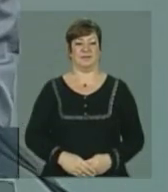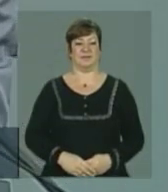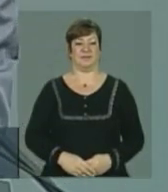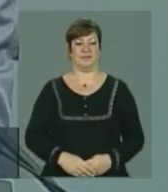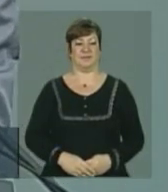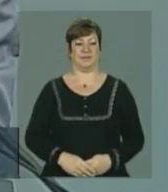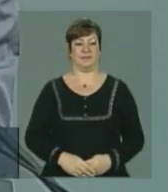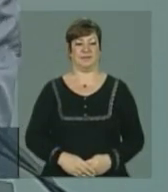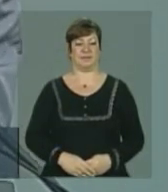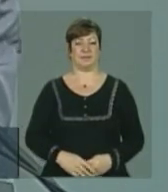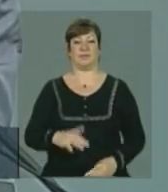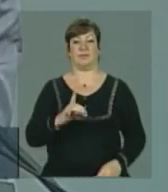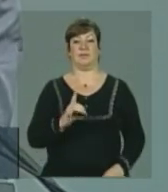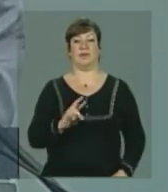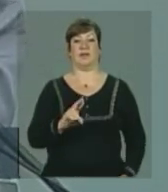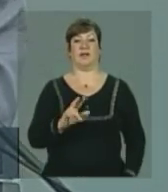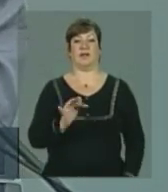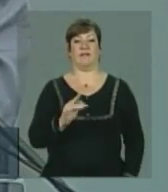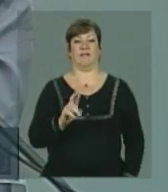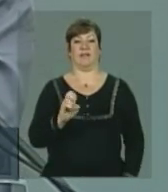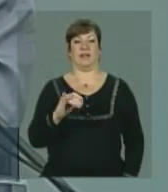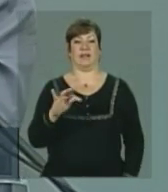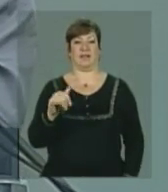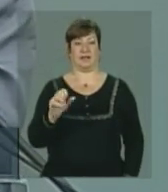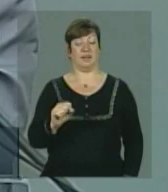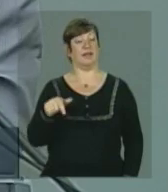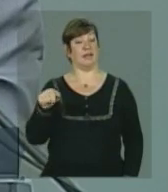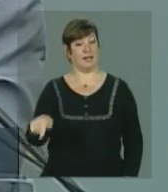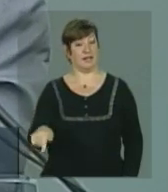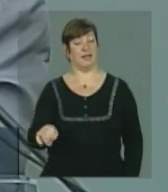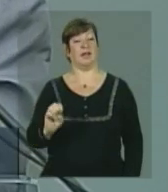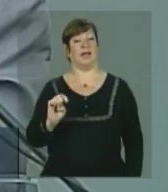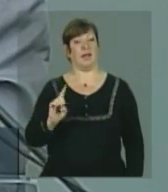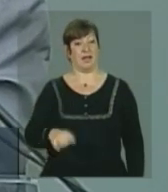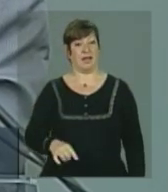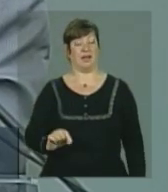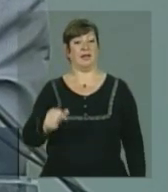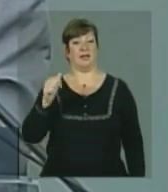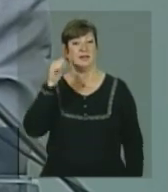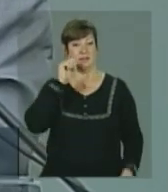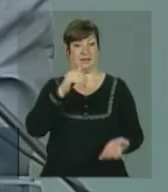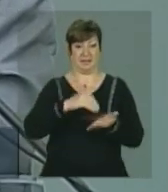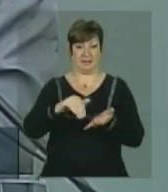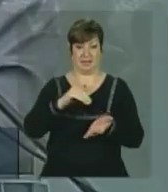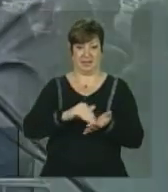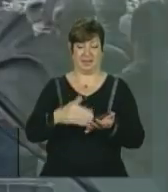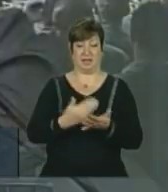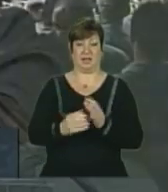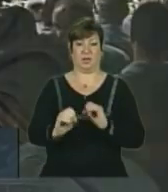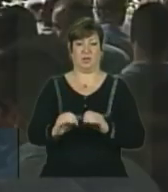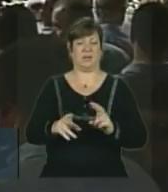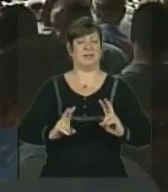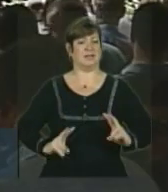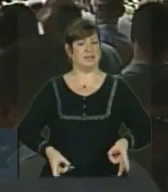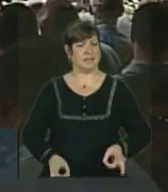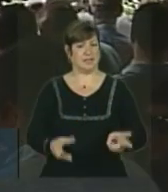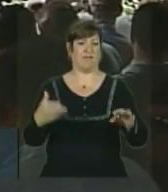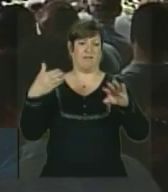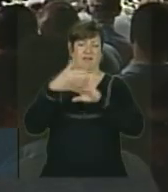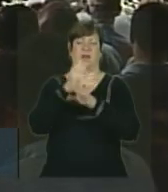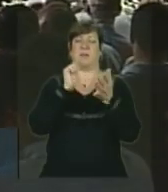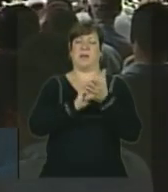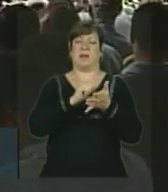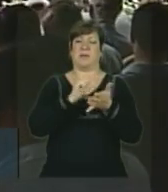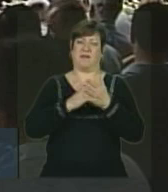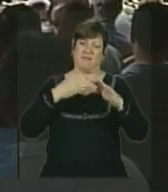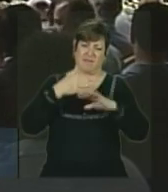O nosso... O doutor Freitas. O Freitas é uma pessoa que a secretária de educação, todas as vezes está lá batendo a porta